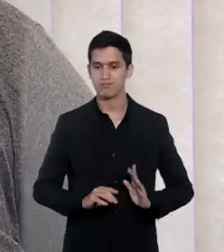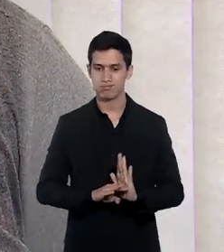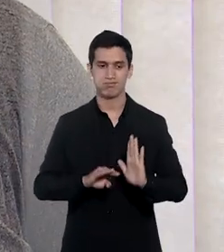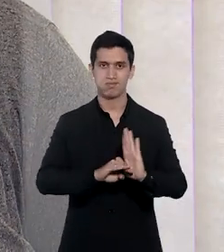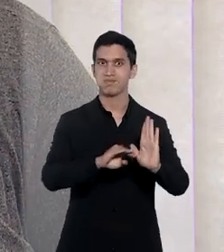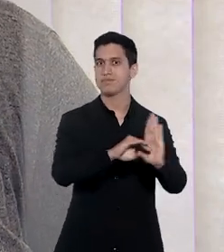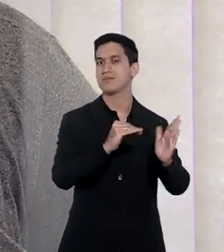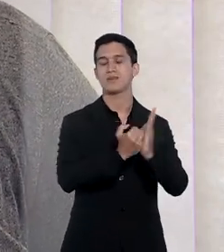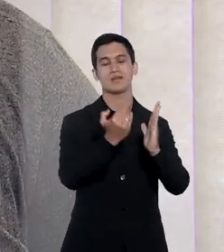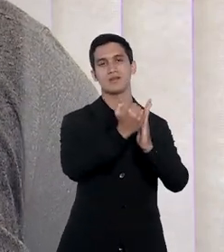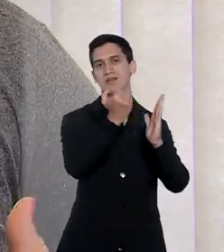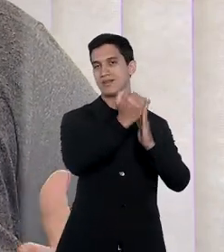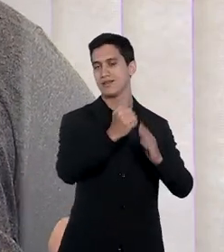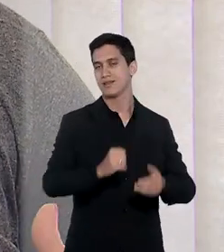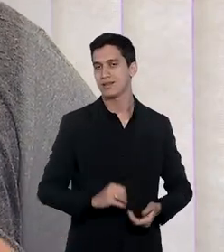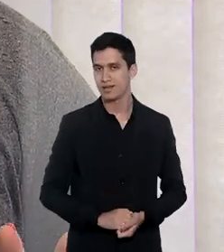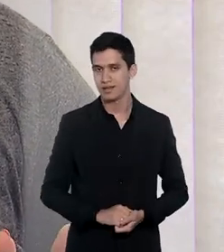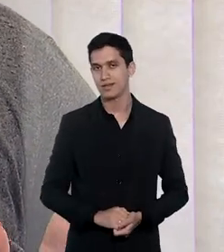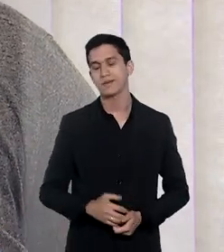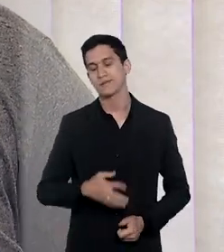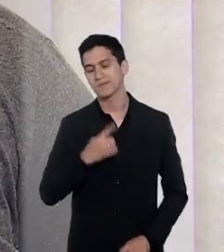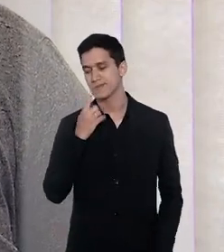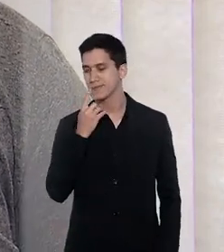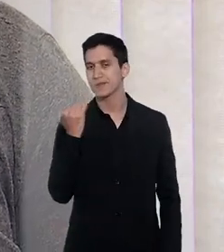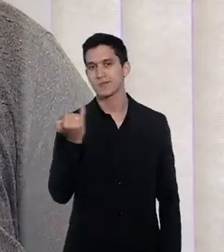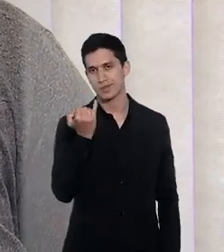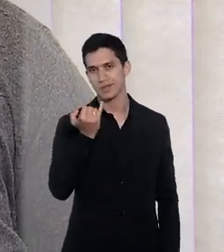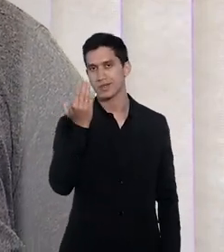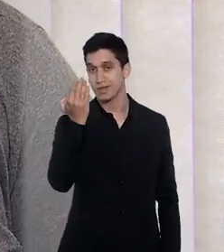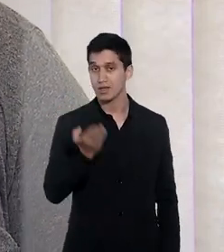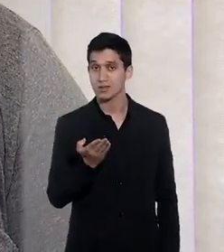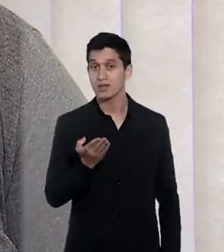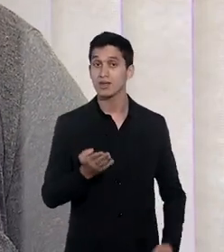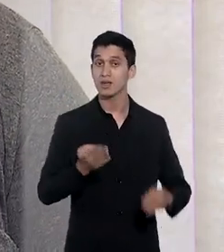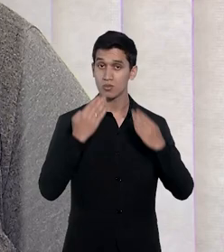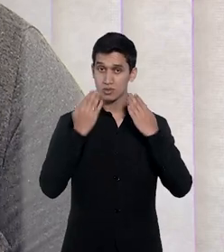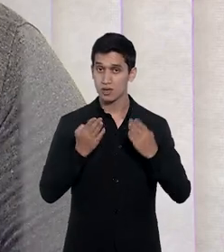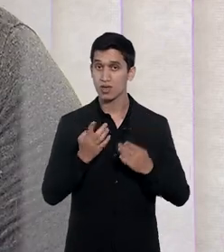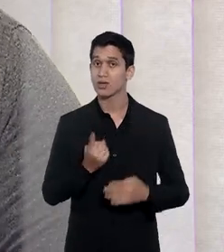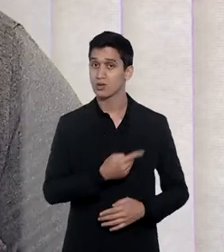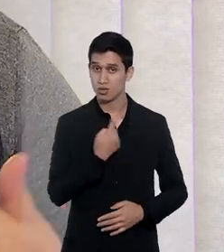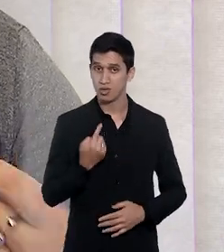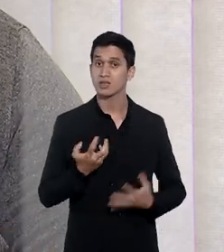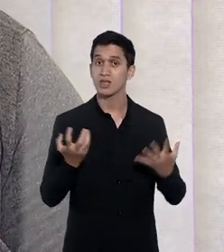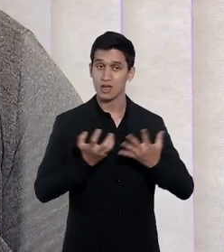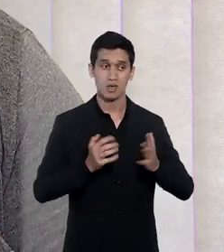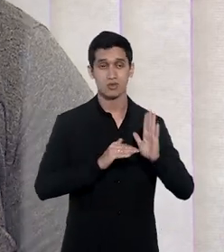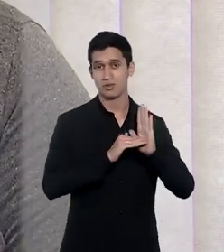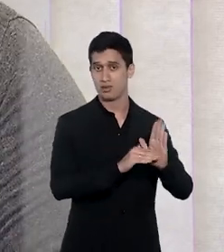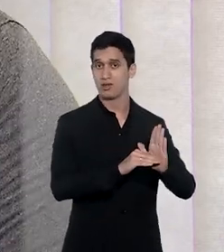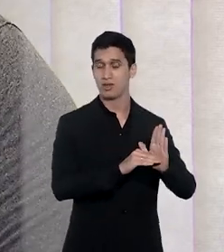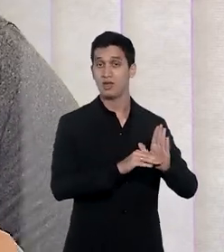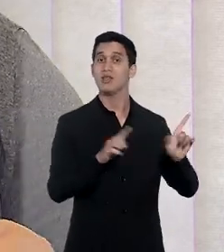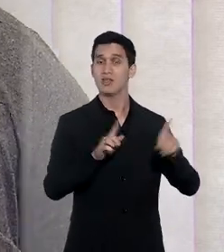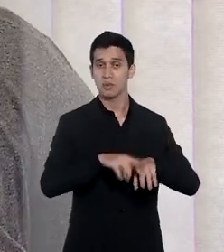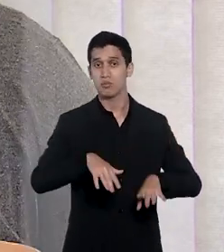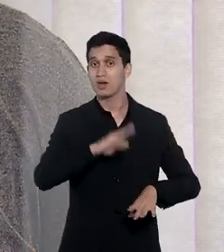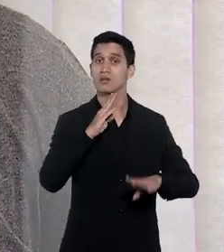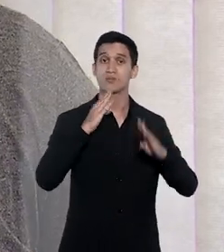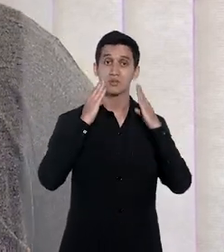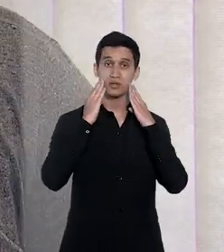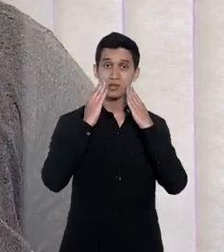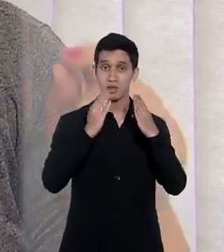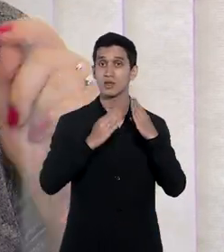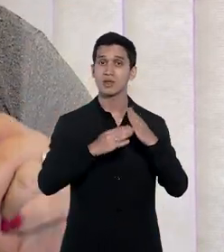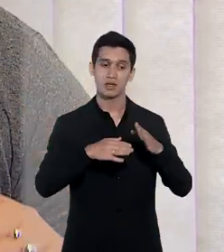sucessivamente. Então, eu acho que a importância é essa, é mostrar que a gente se importa. E, além de tudo,